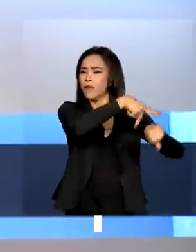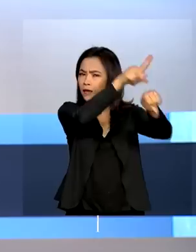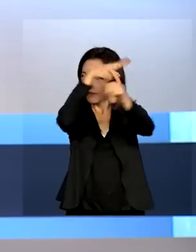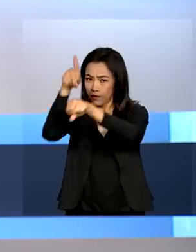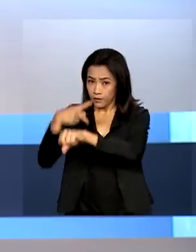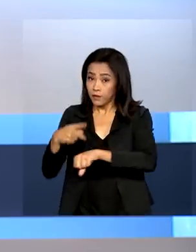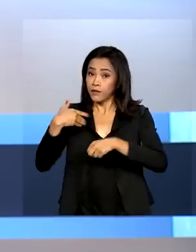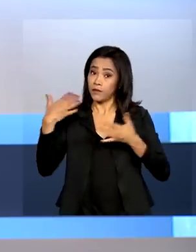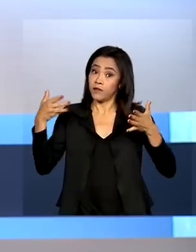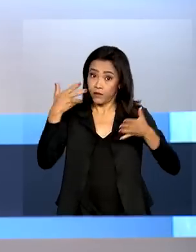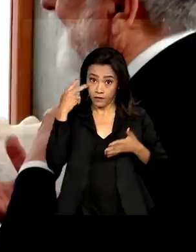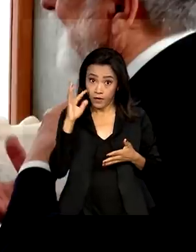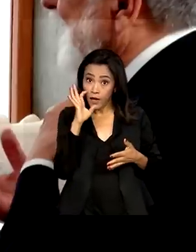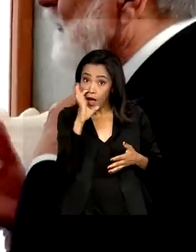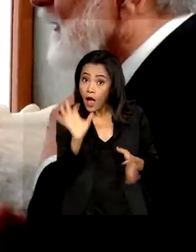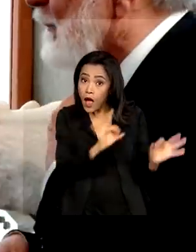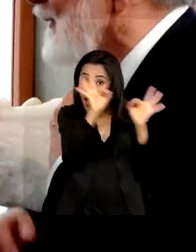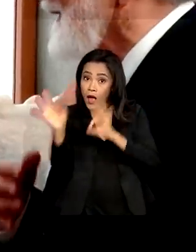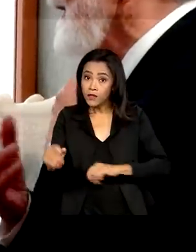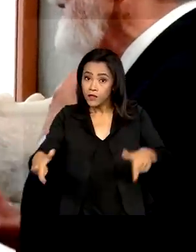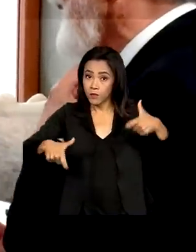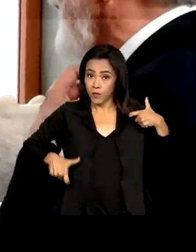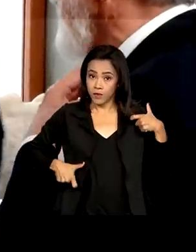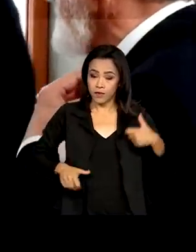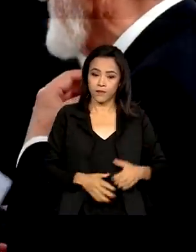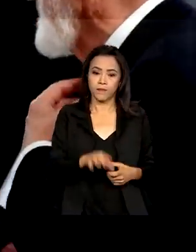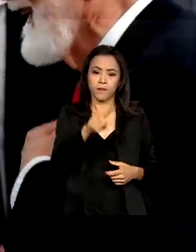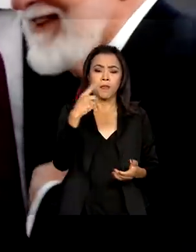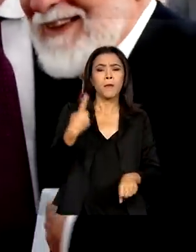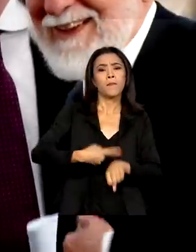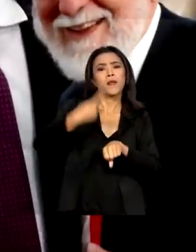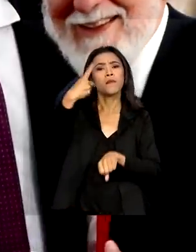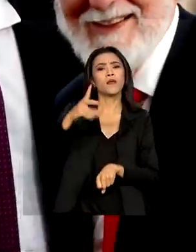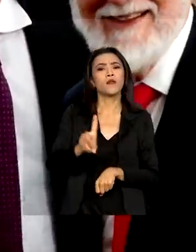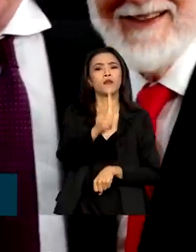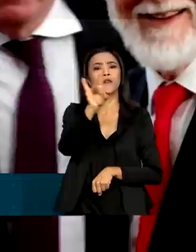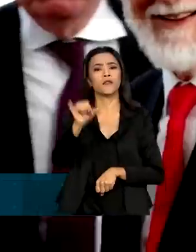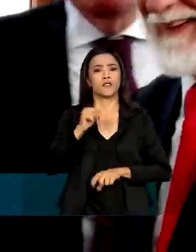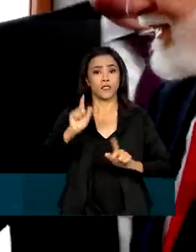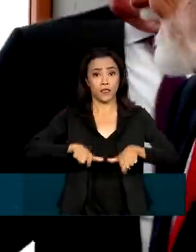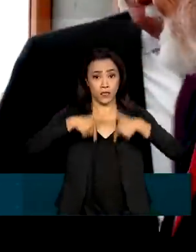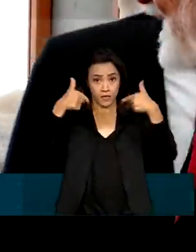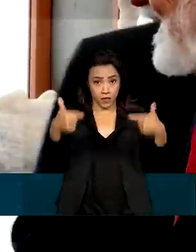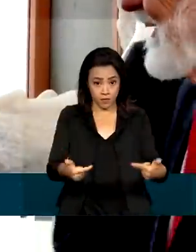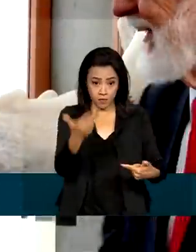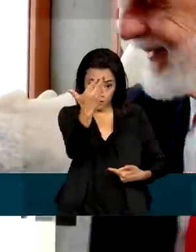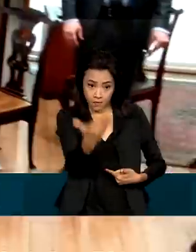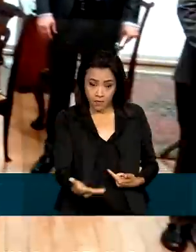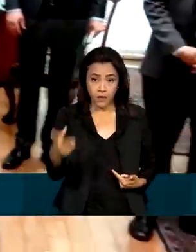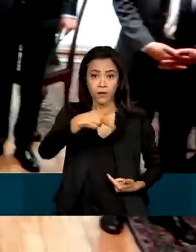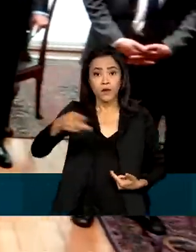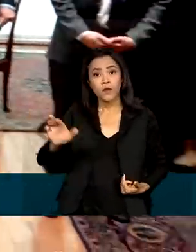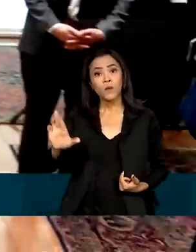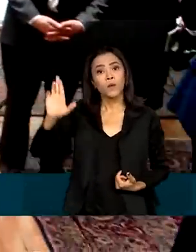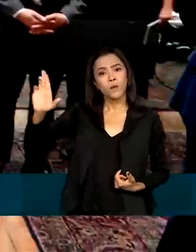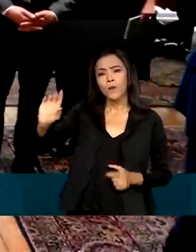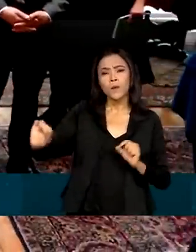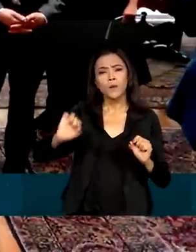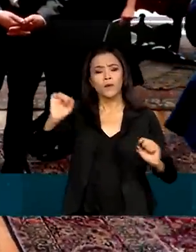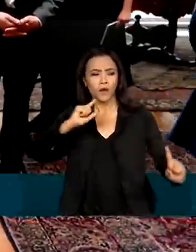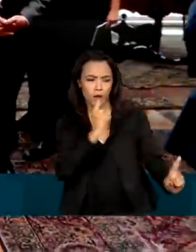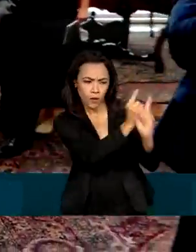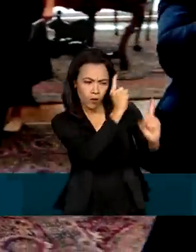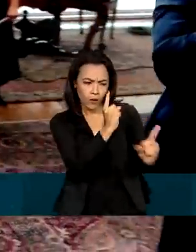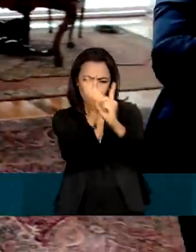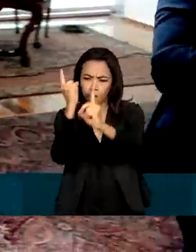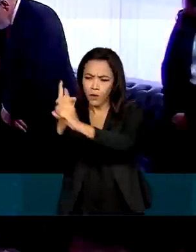Brasil para a posse. O primeiro dia de trabalho do presidente Luiz Inácio Lula da Silva foi dedicado a encontros